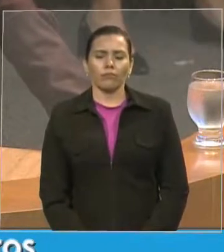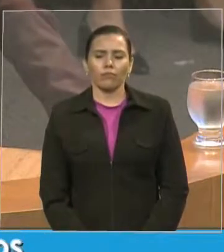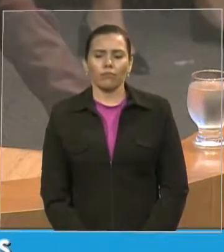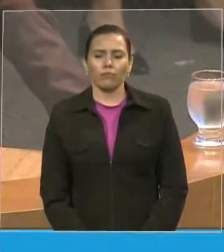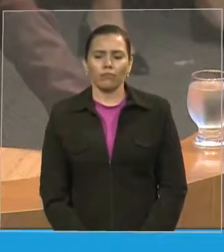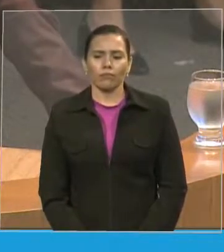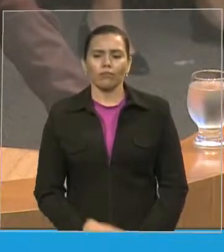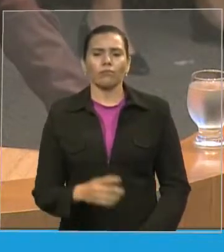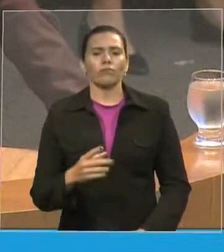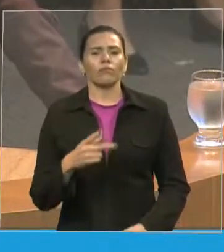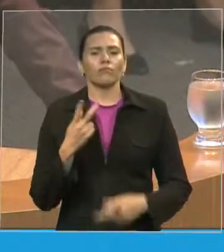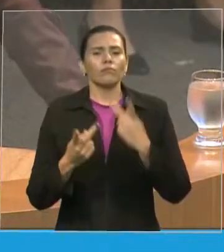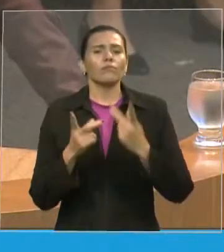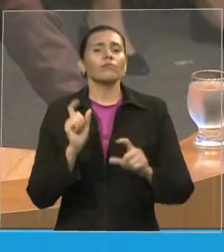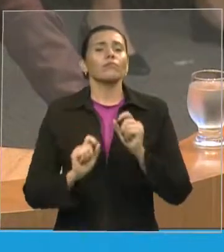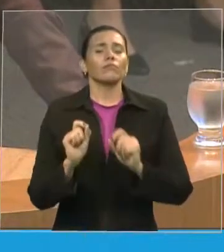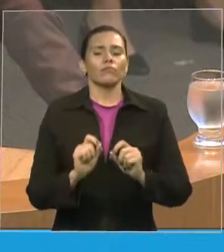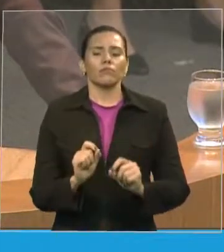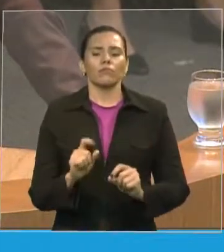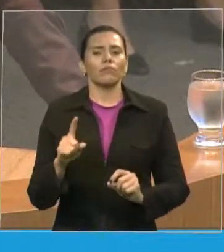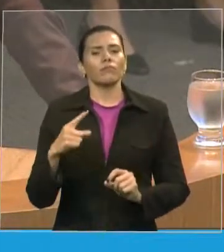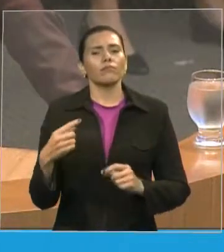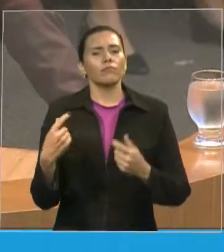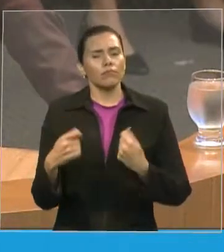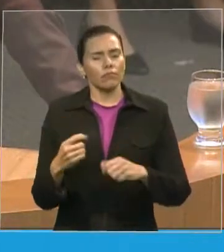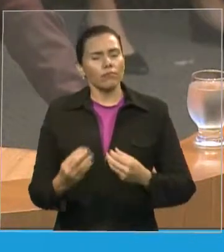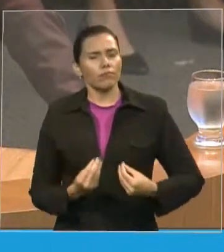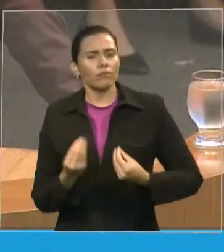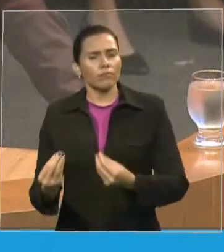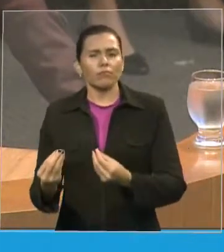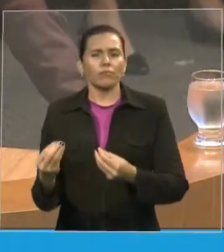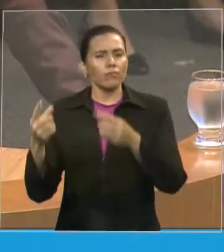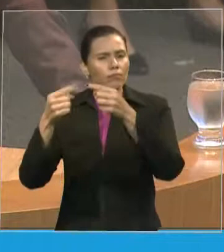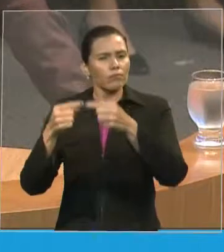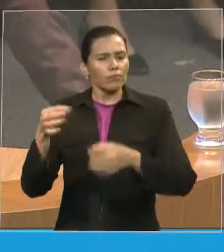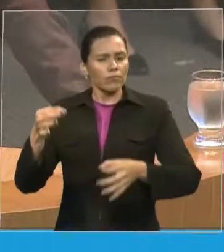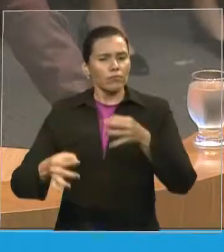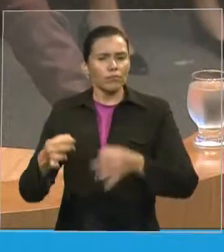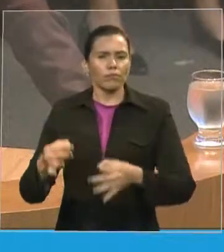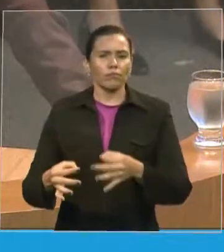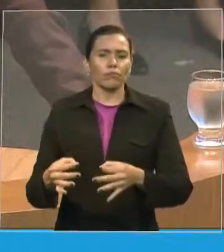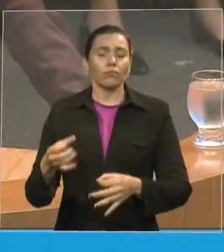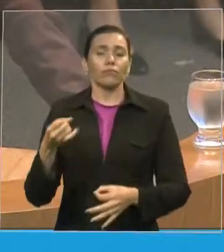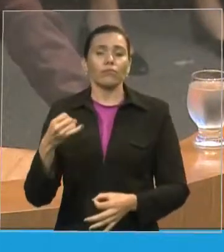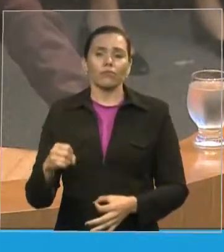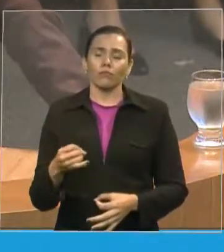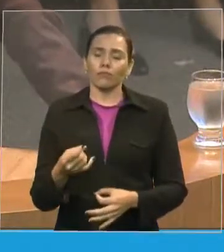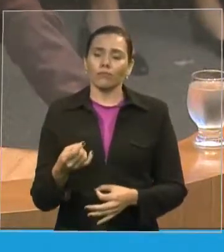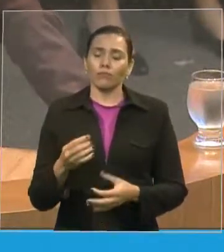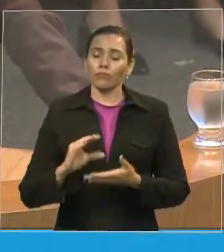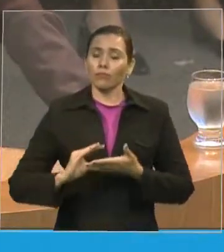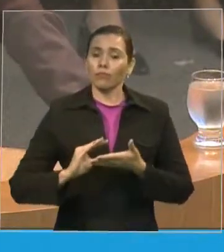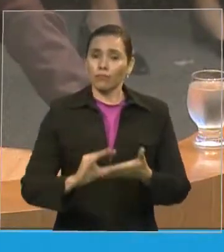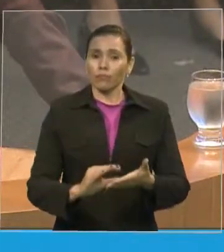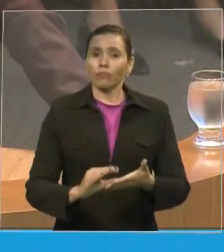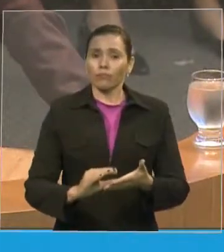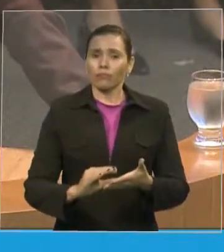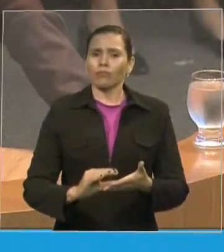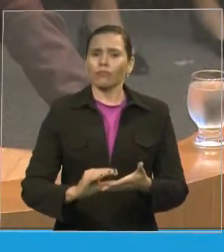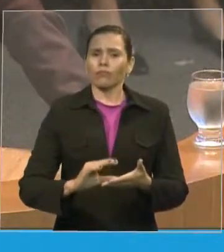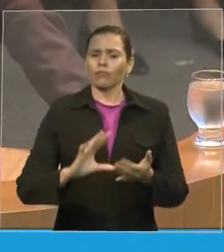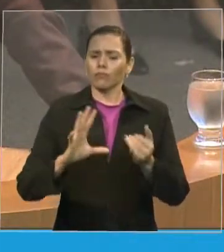tributo tributo a quem imposto imposto falando das nossas obrigações perante o estado